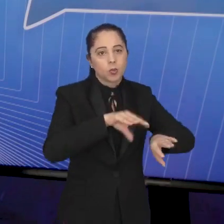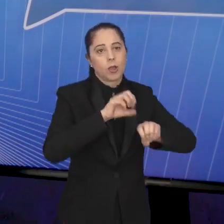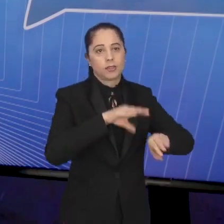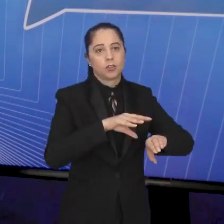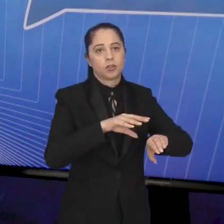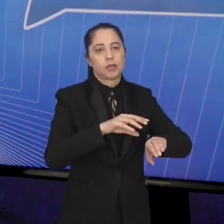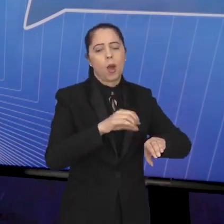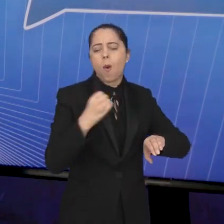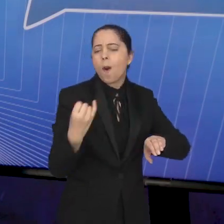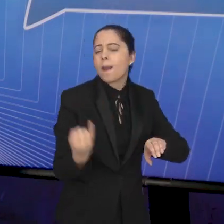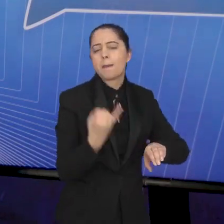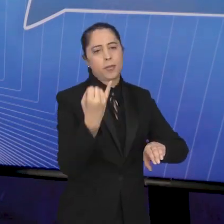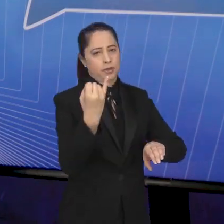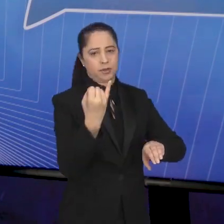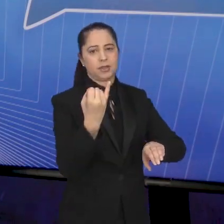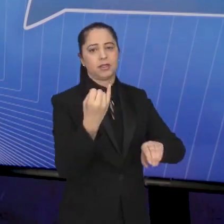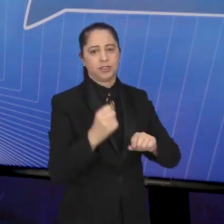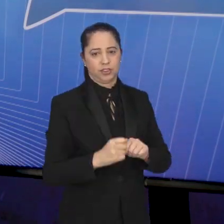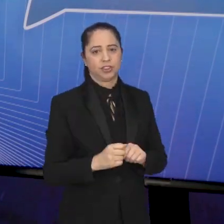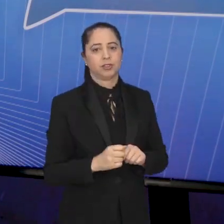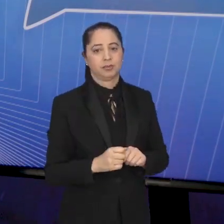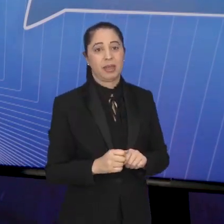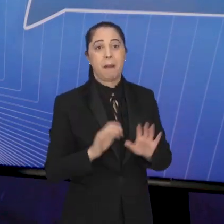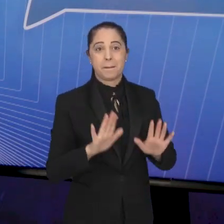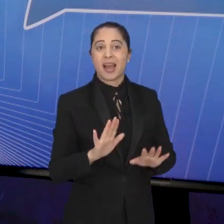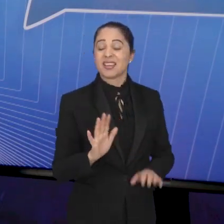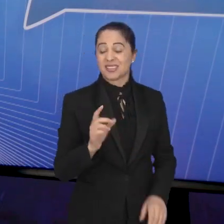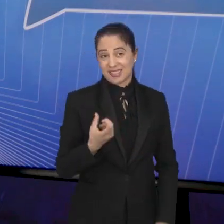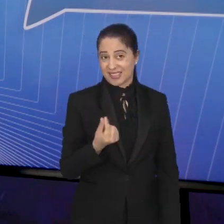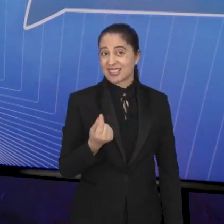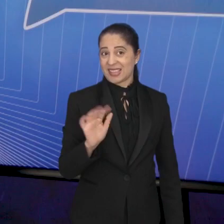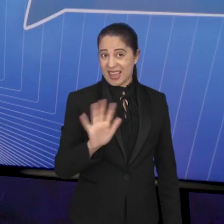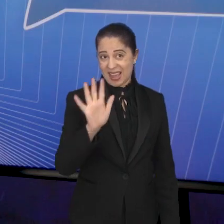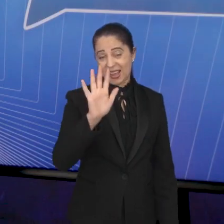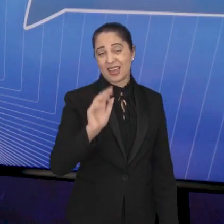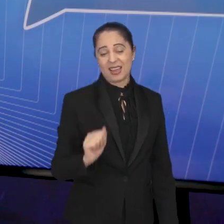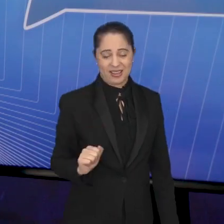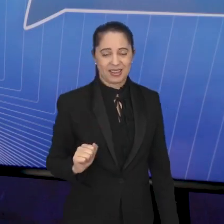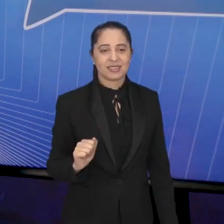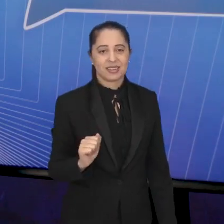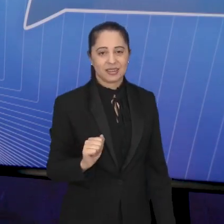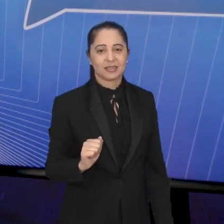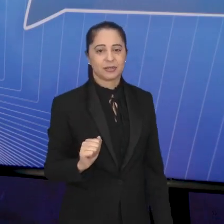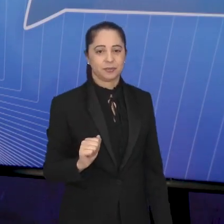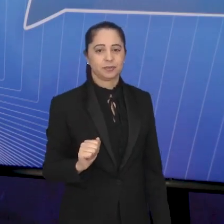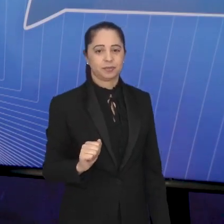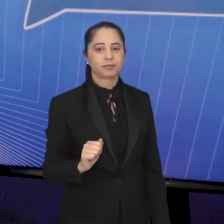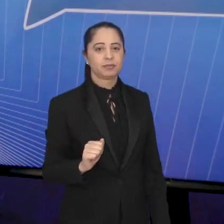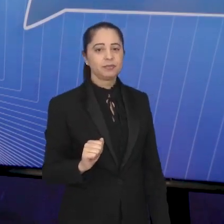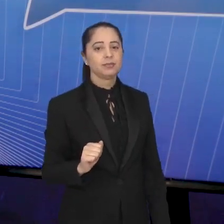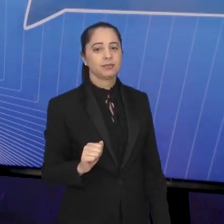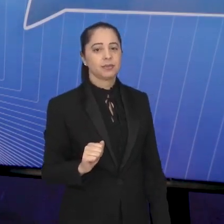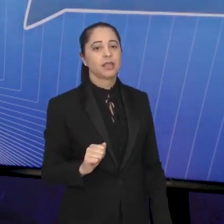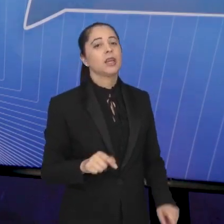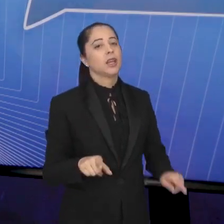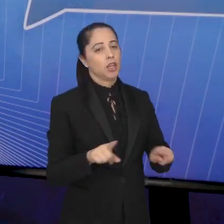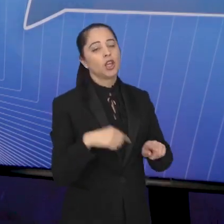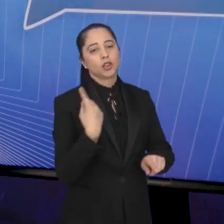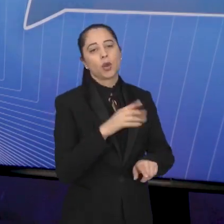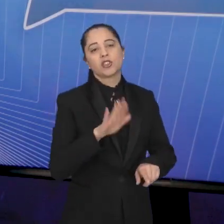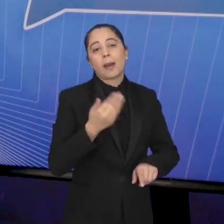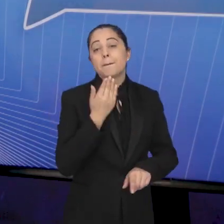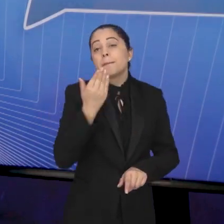Então, a parte de educação ambiental também é muito cara ao comitê, e temos essa linha também de